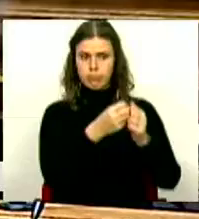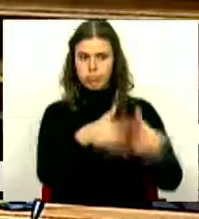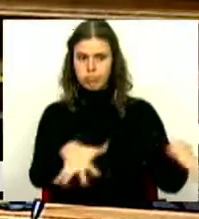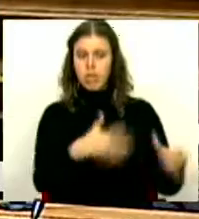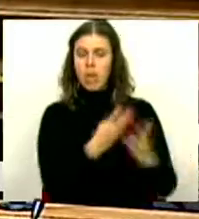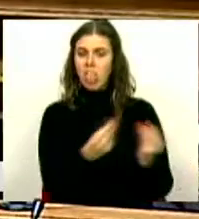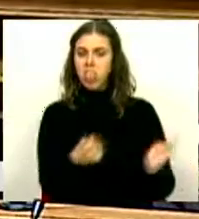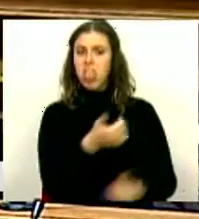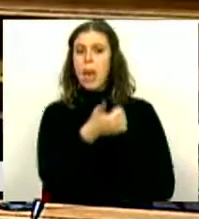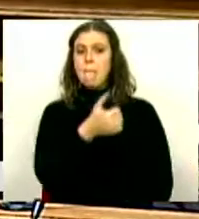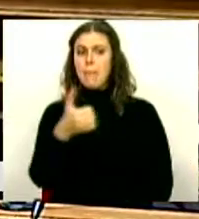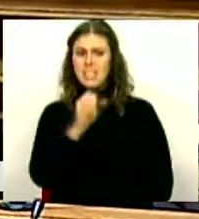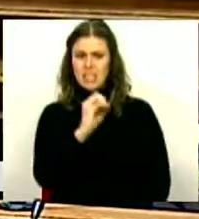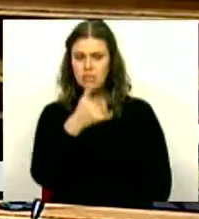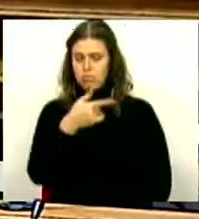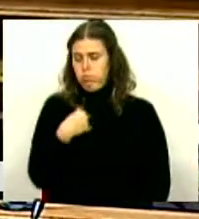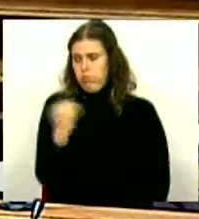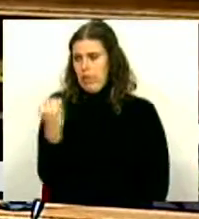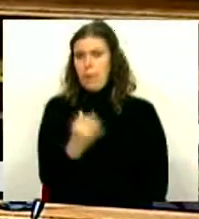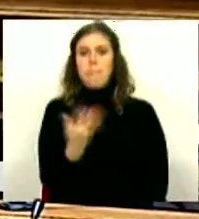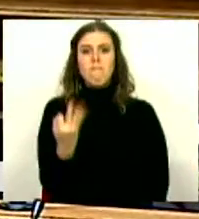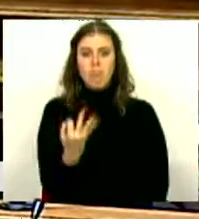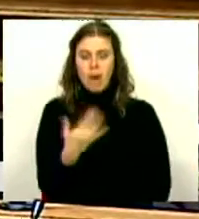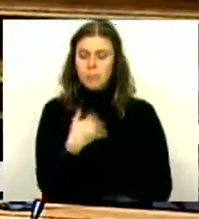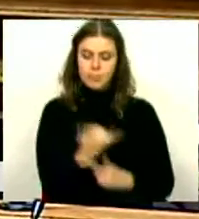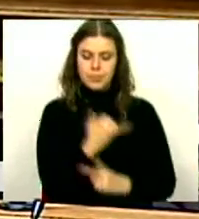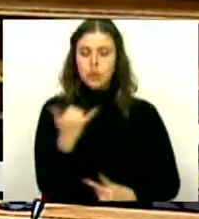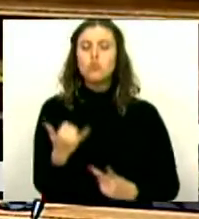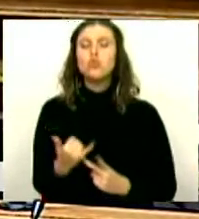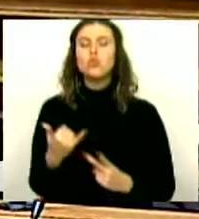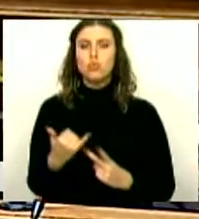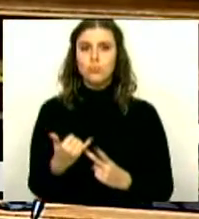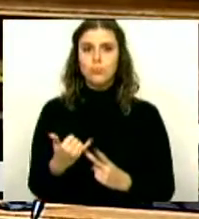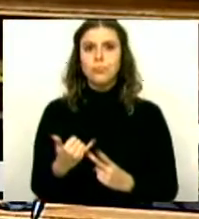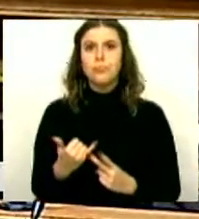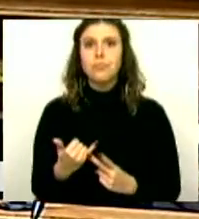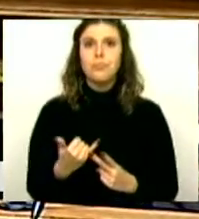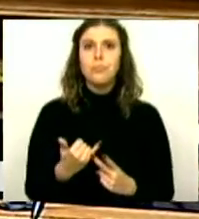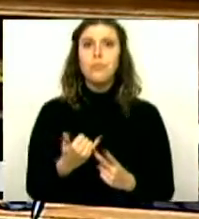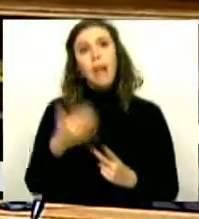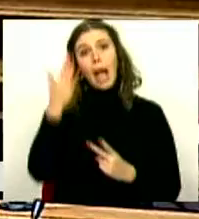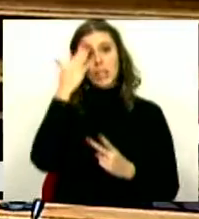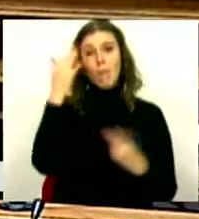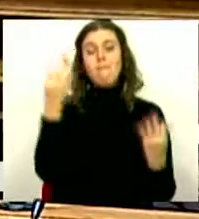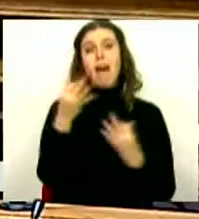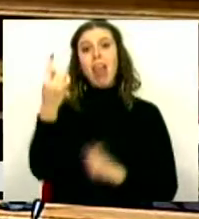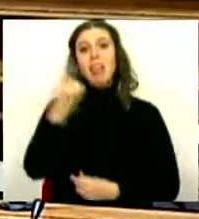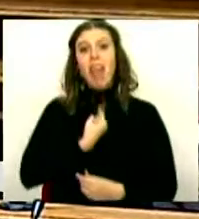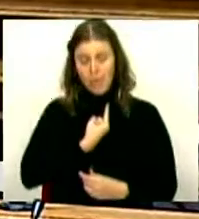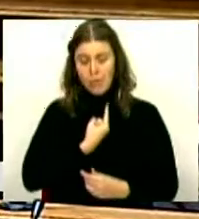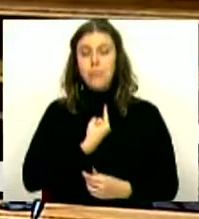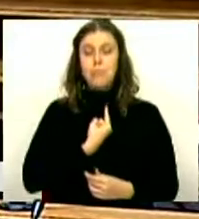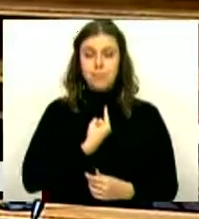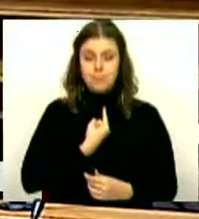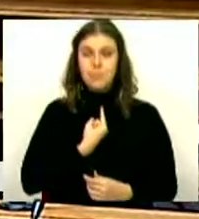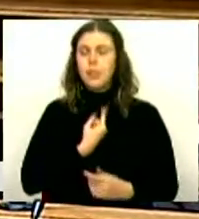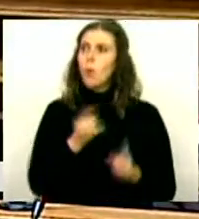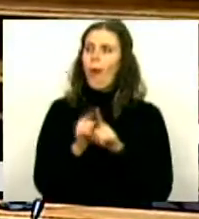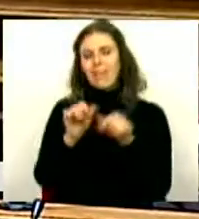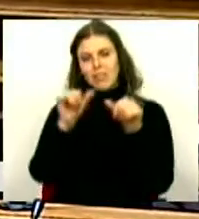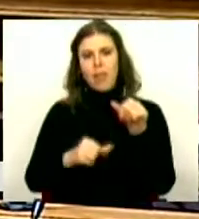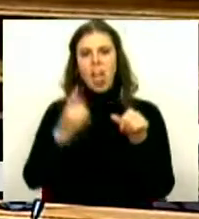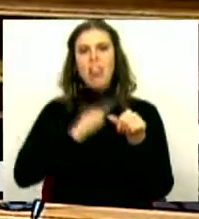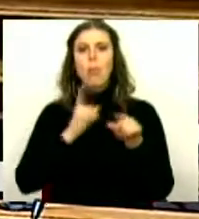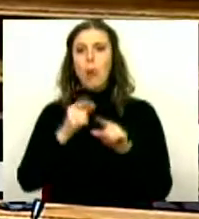O que é um crime nefando. Em segundo lugar, achamos que deve fazer-se intervir